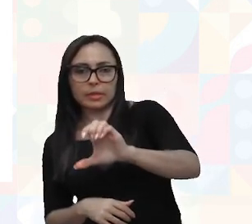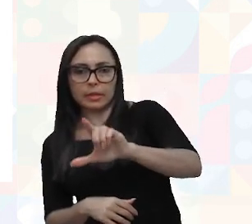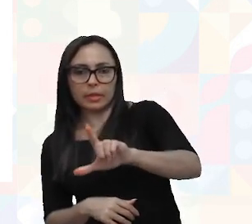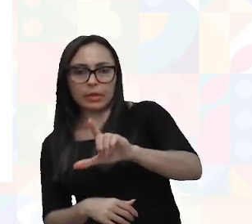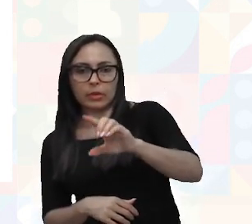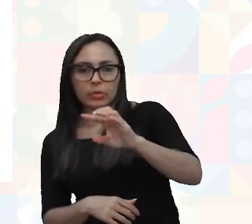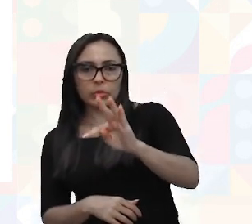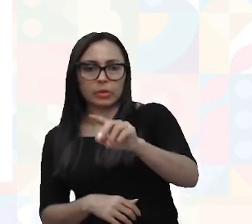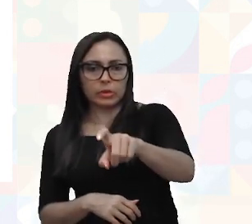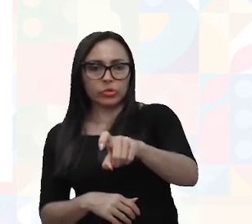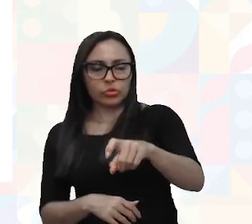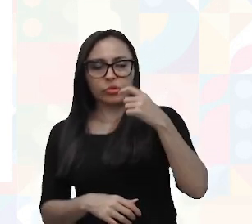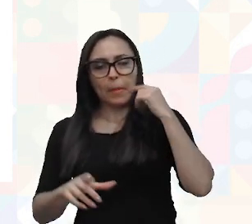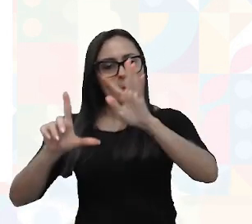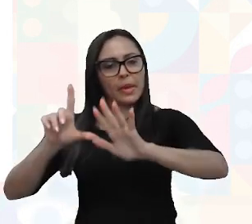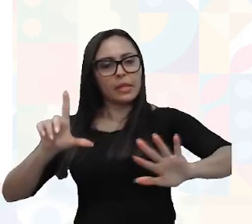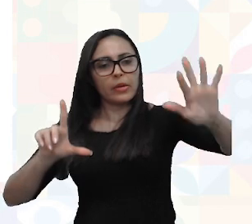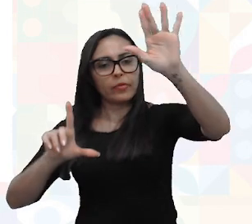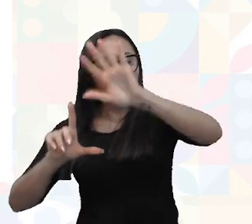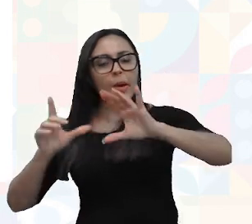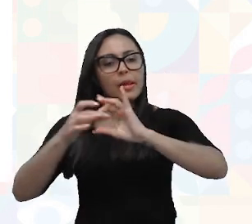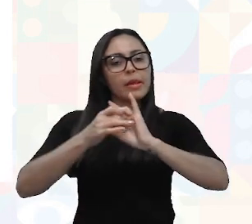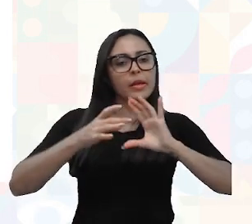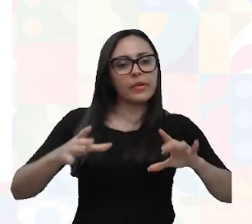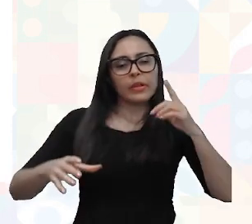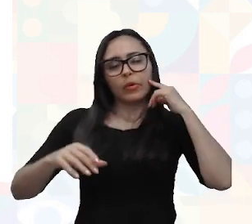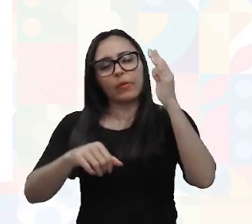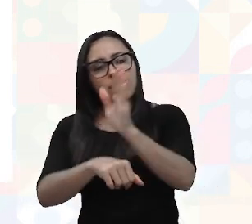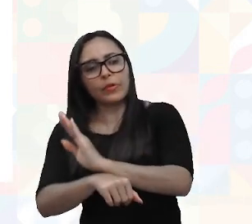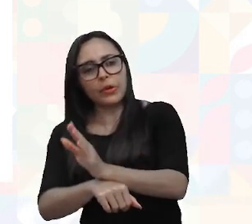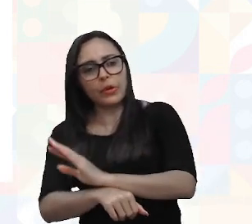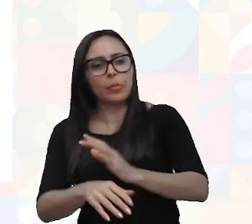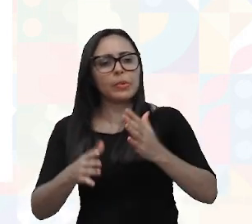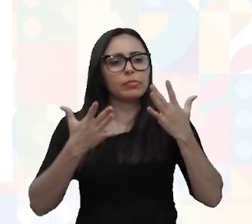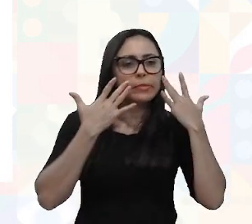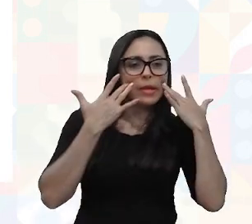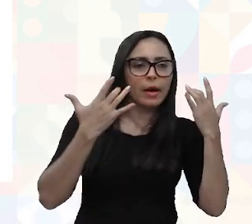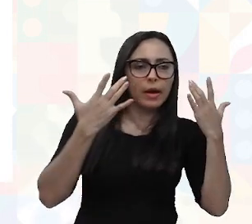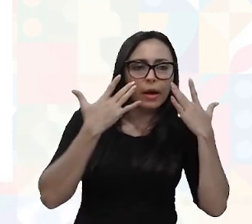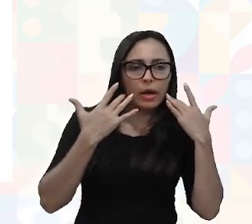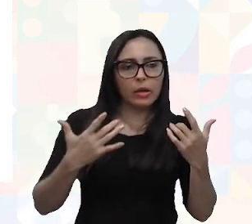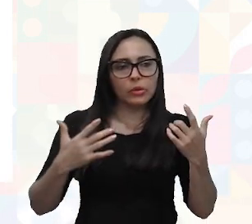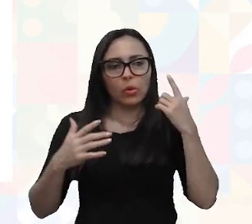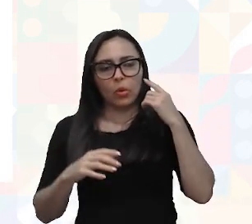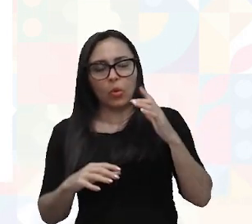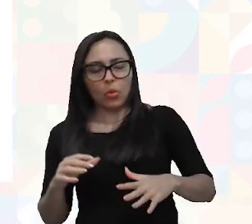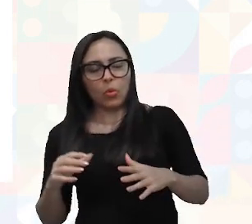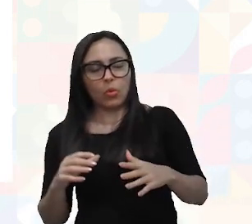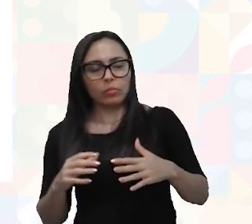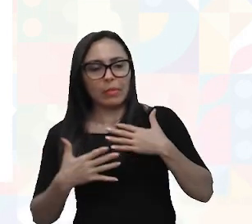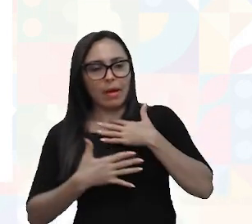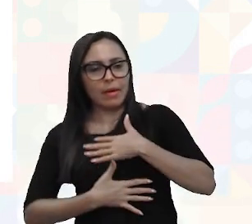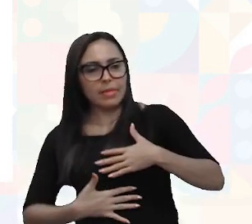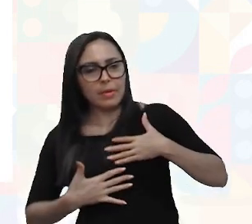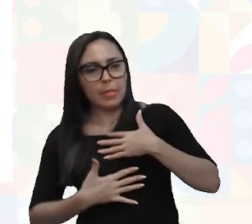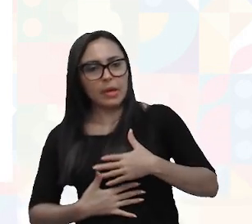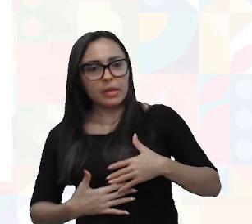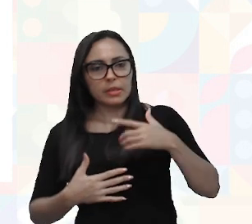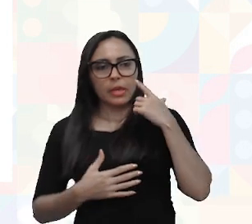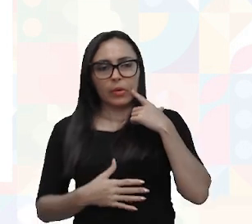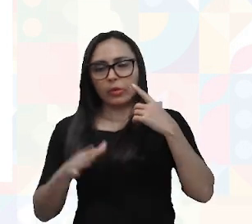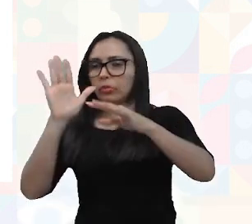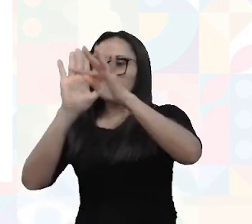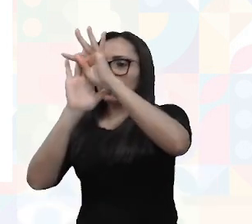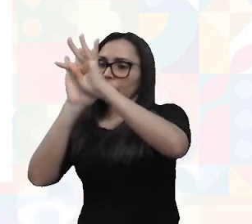plataforma livre, seja de um filme, de uma peça teatral, ou animação, né, é um processador de textos